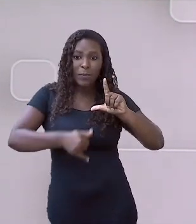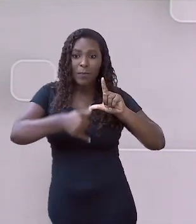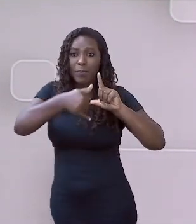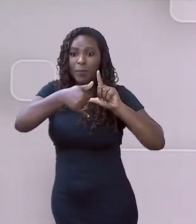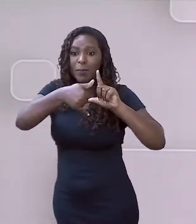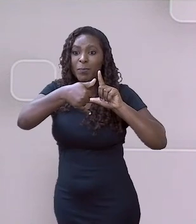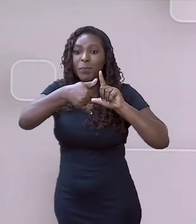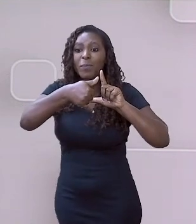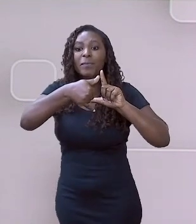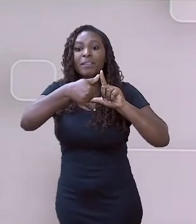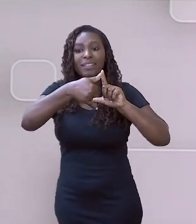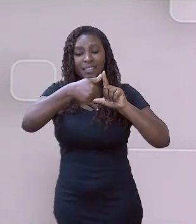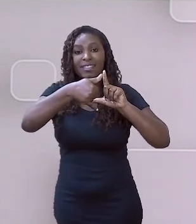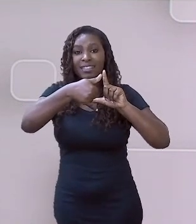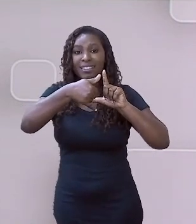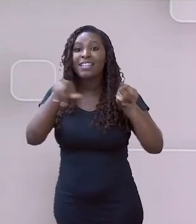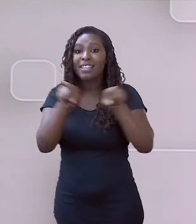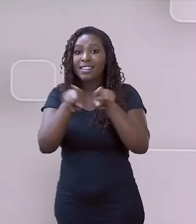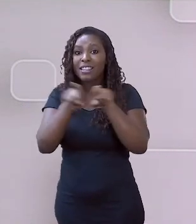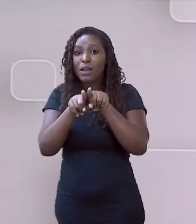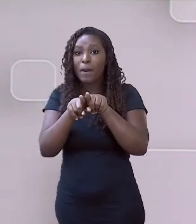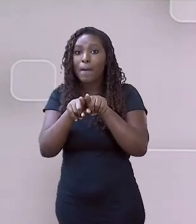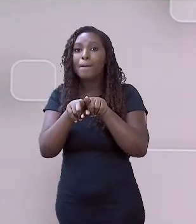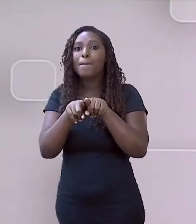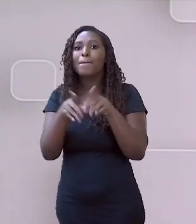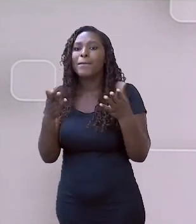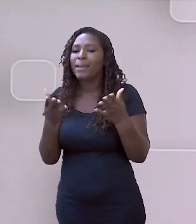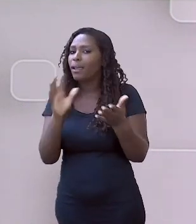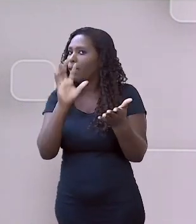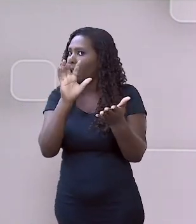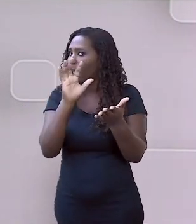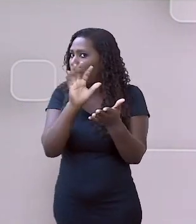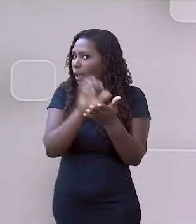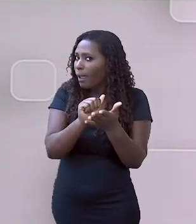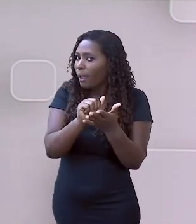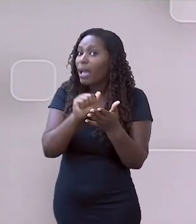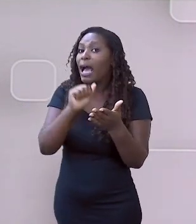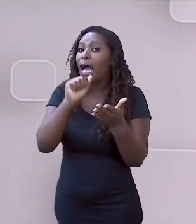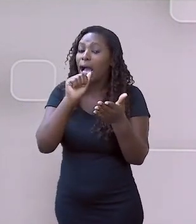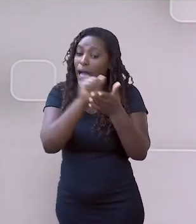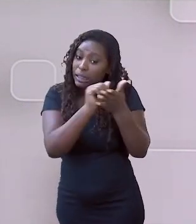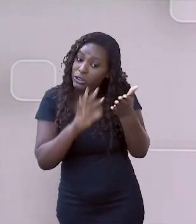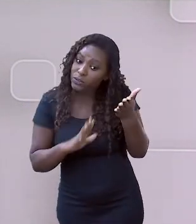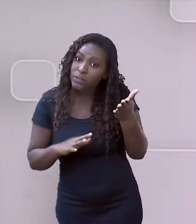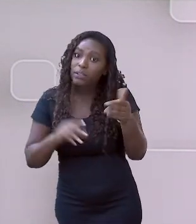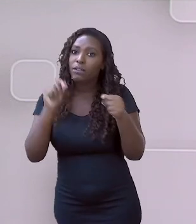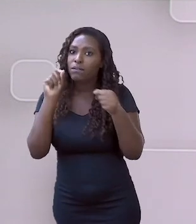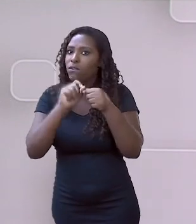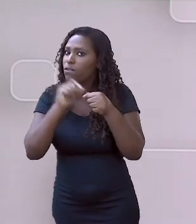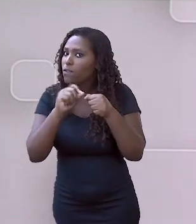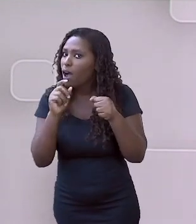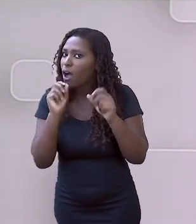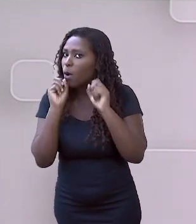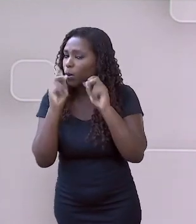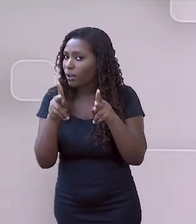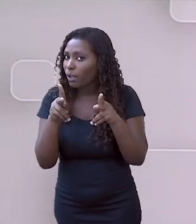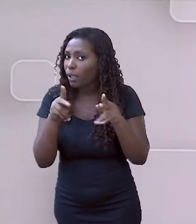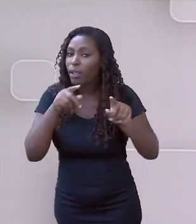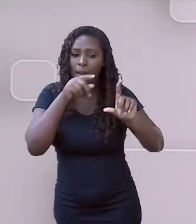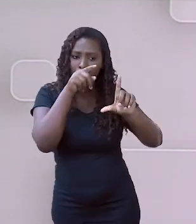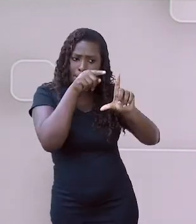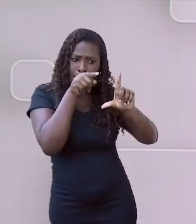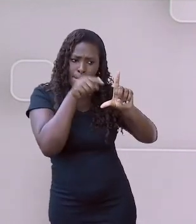a imagem que aparece aí no canto da tela. Não esqueça, faça as atividades, marque que fez,